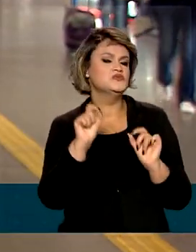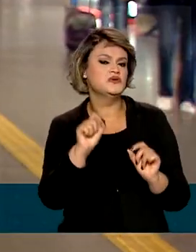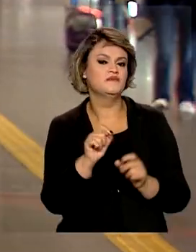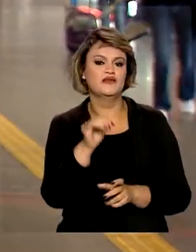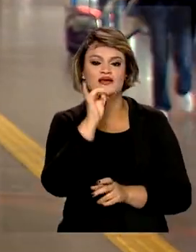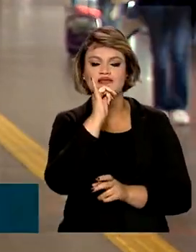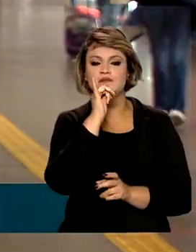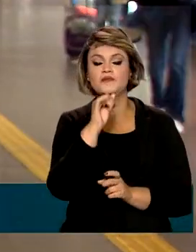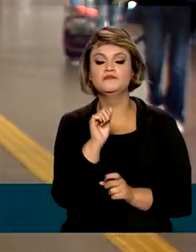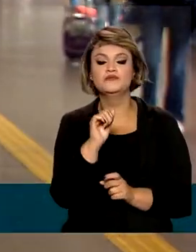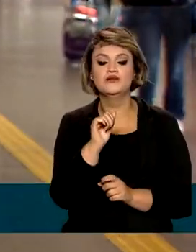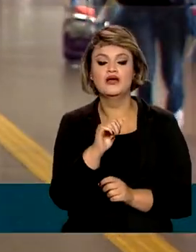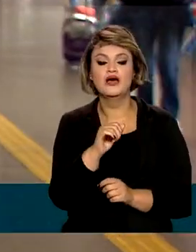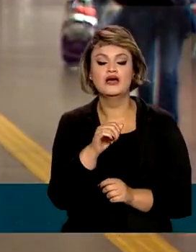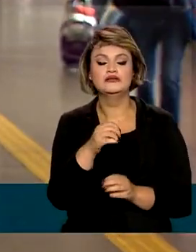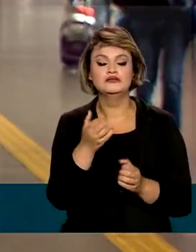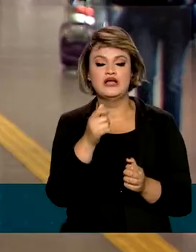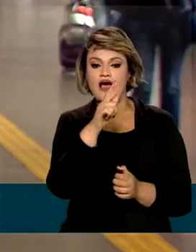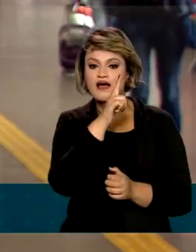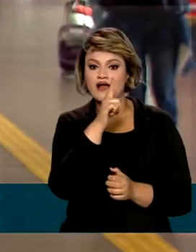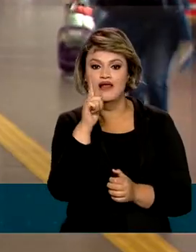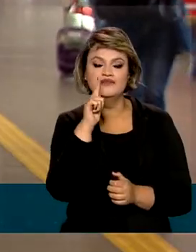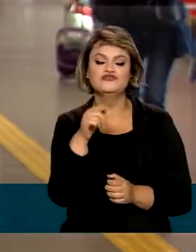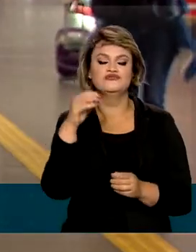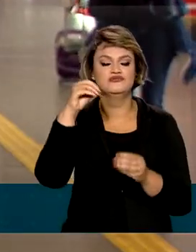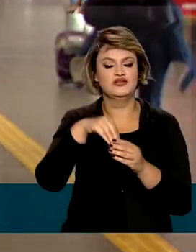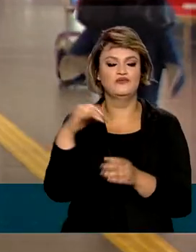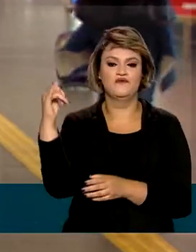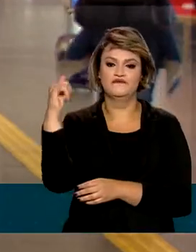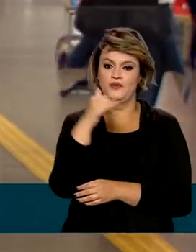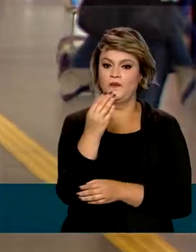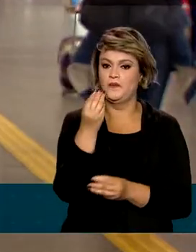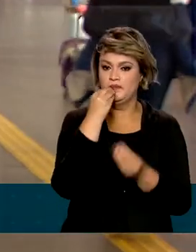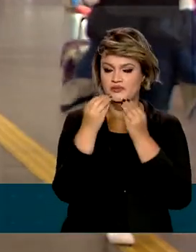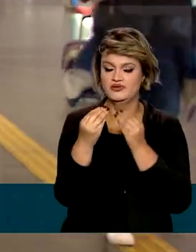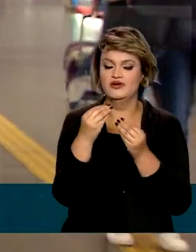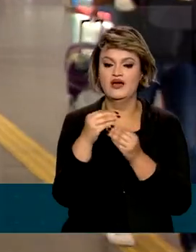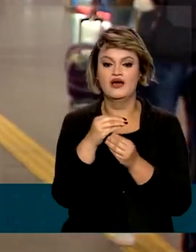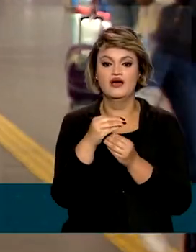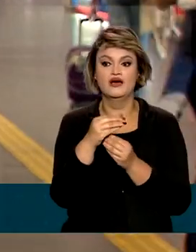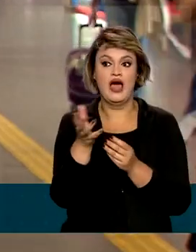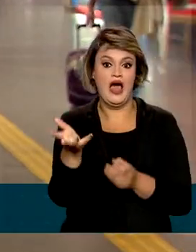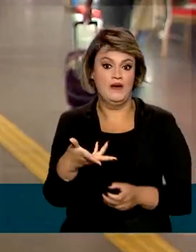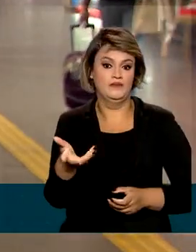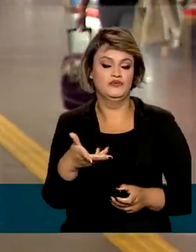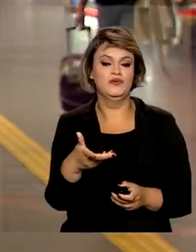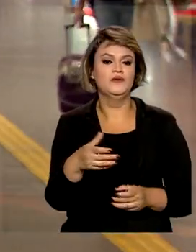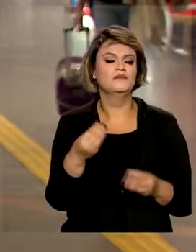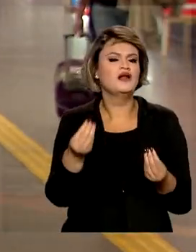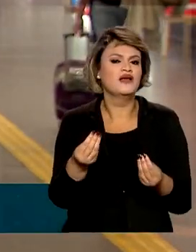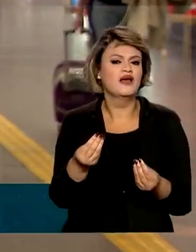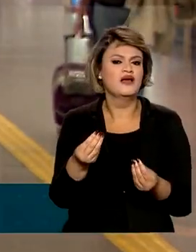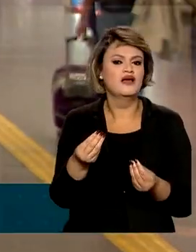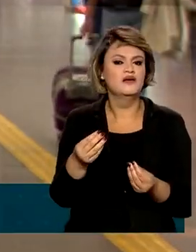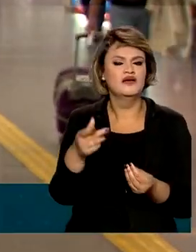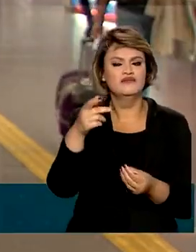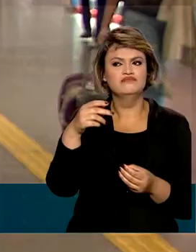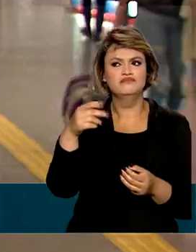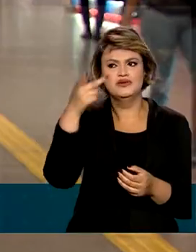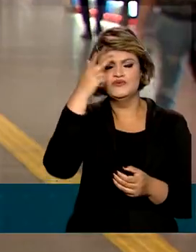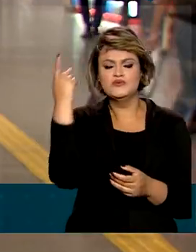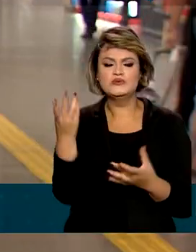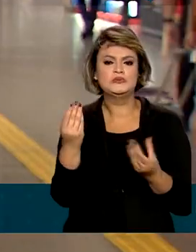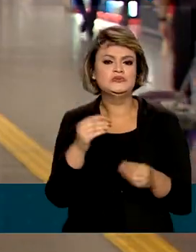está a retomada do serviço de alimentação a bordo, que deve ser o mais rápido possível para evitar que as pessoas fiquem